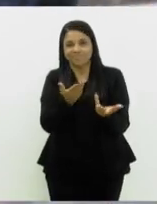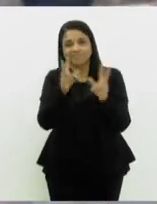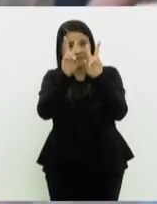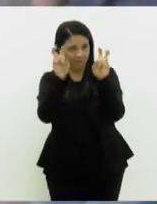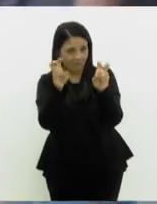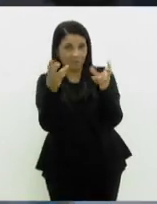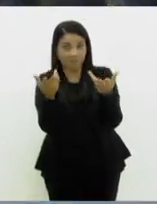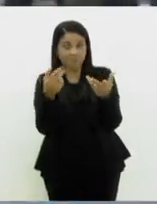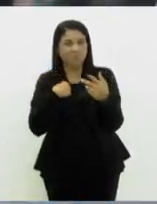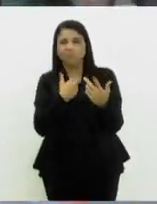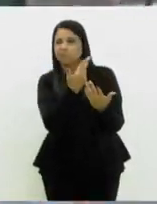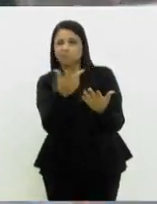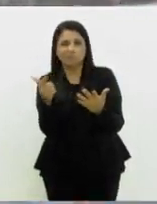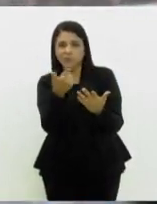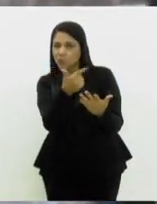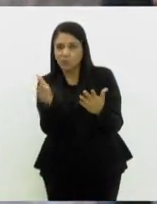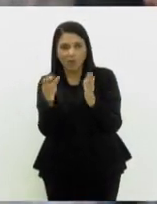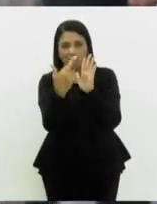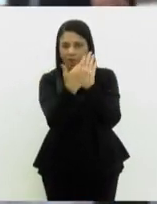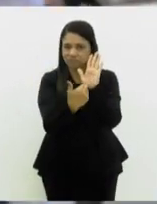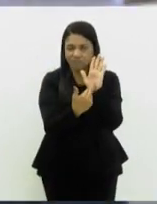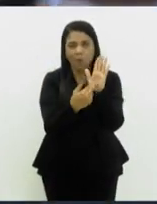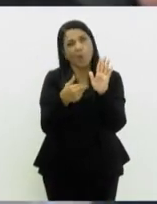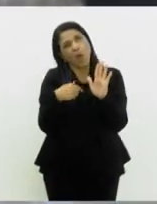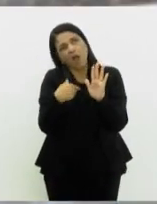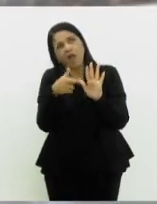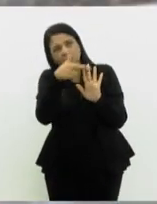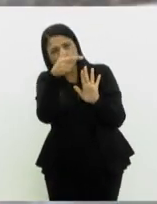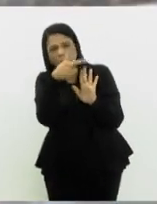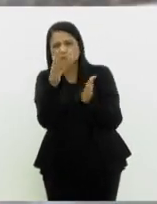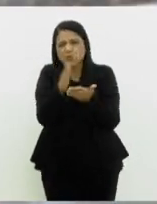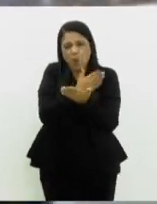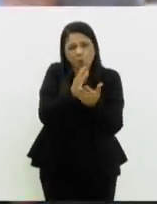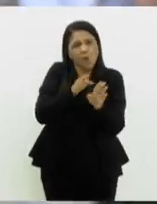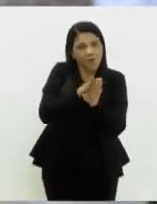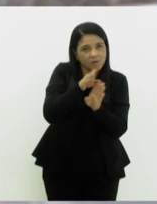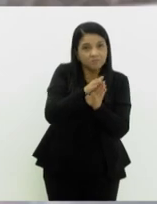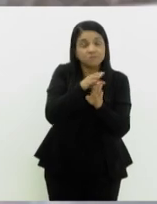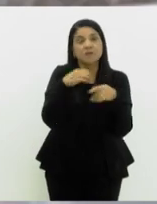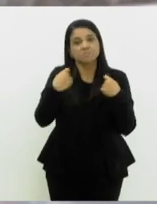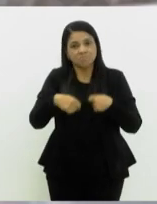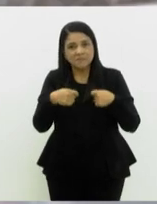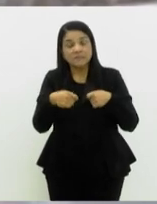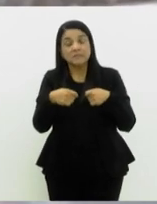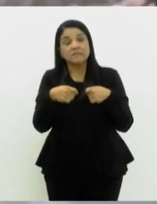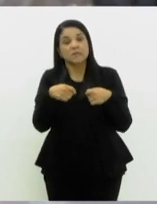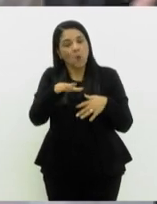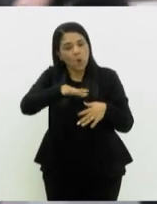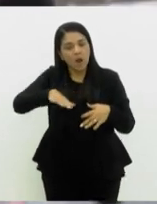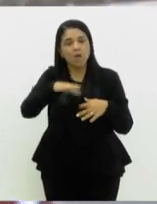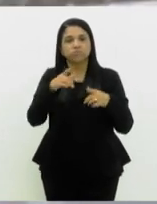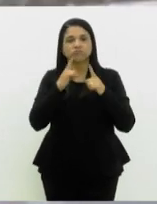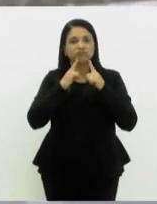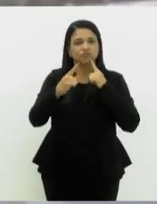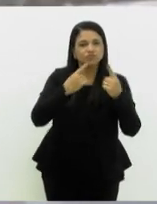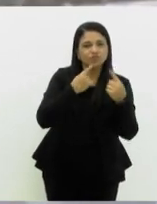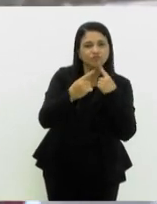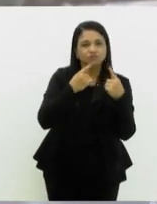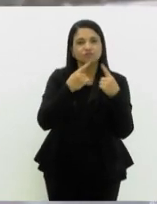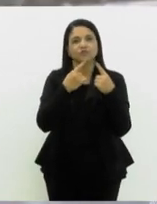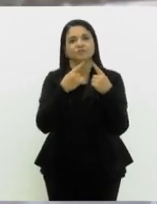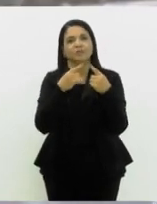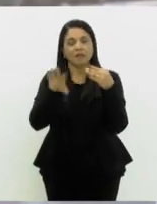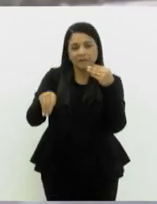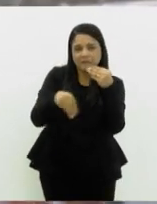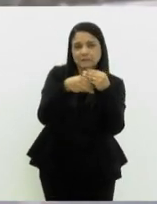norma legal, têm algumas resoluções, algumas orientações, e que, naturalmente, a gente precisa ter um campo de diálogo para que a gente possa inserir